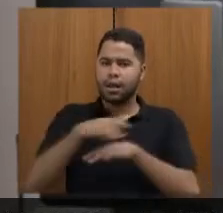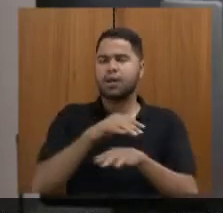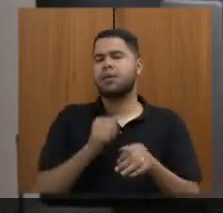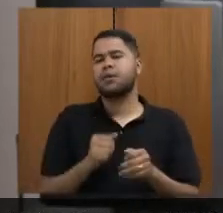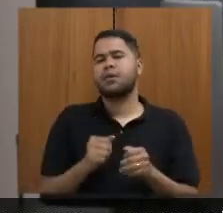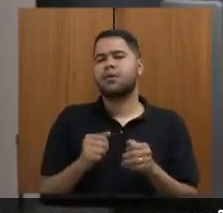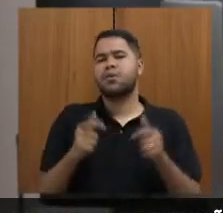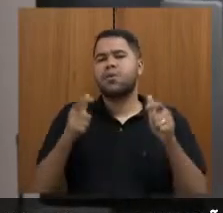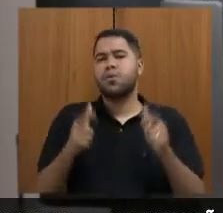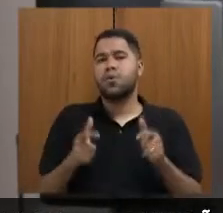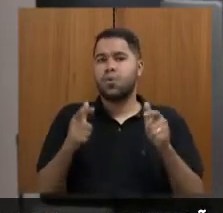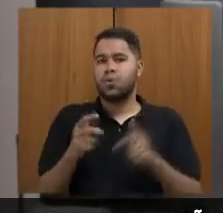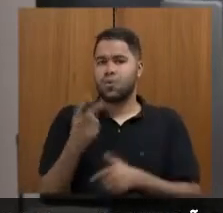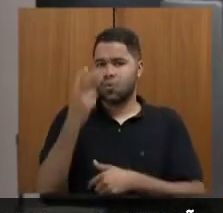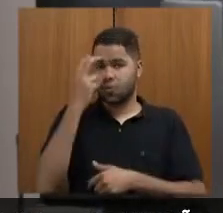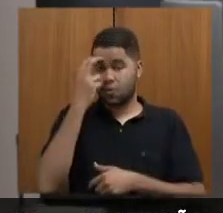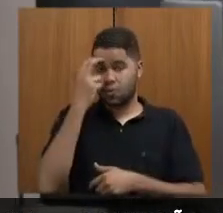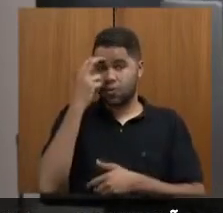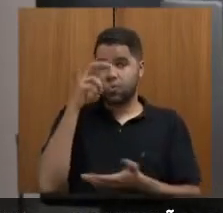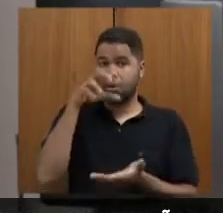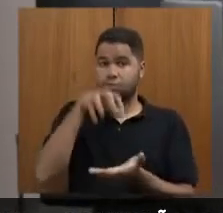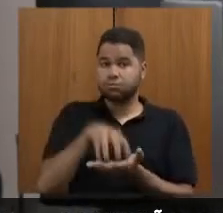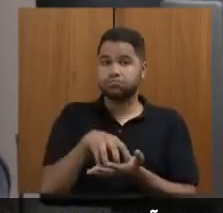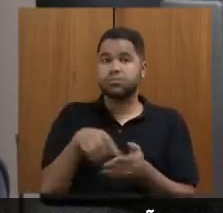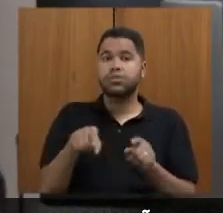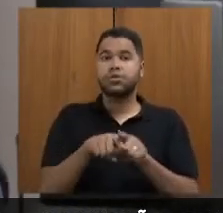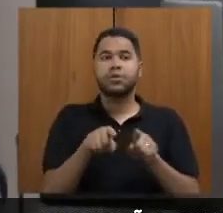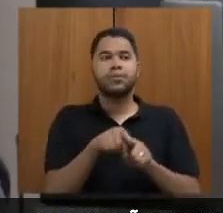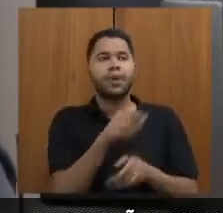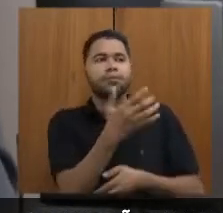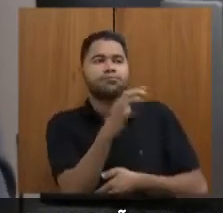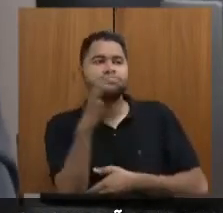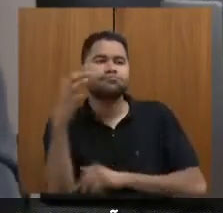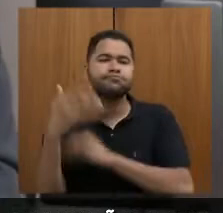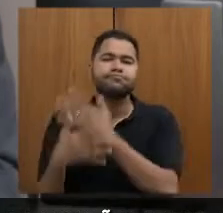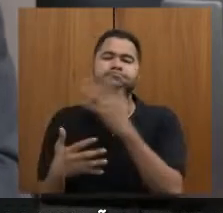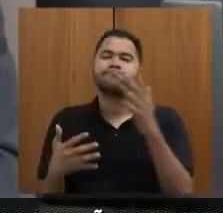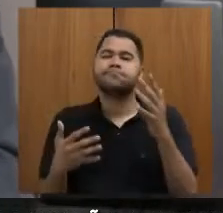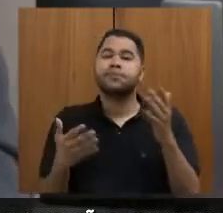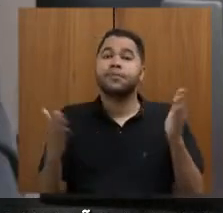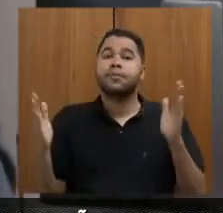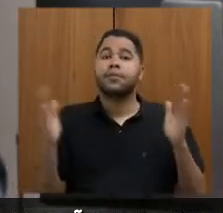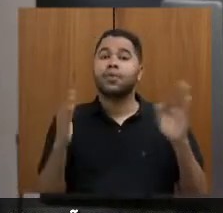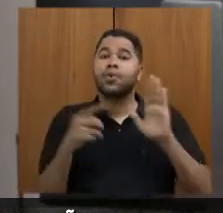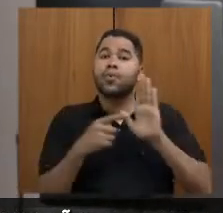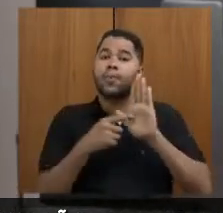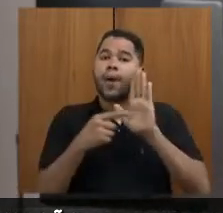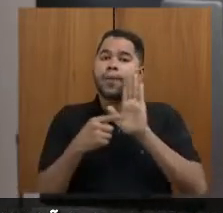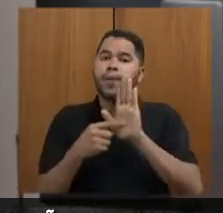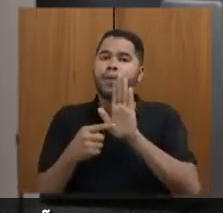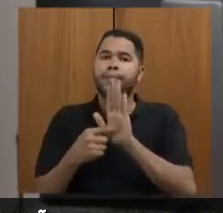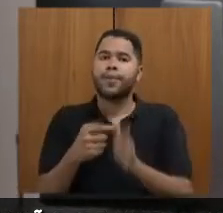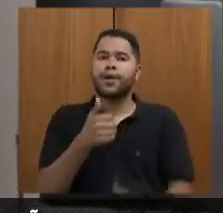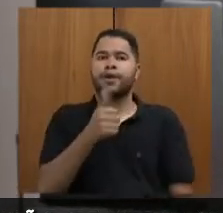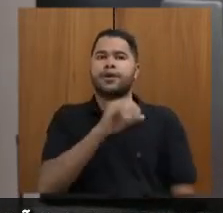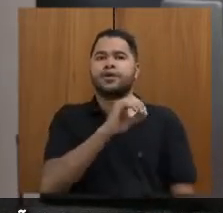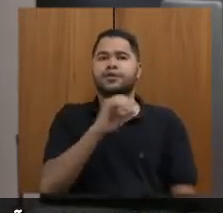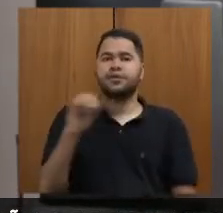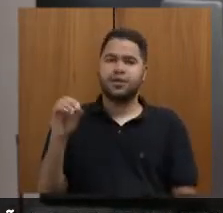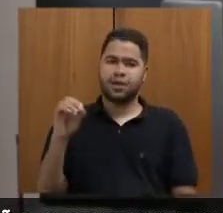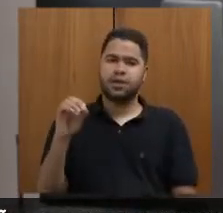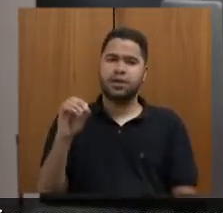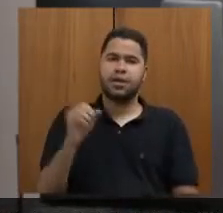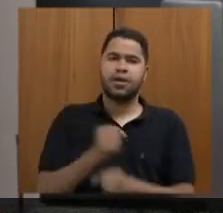centro cultural, e, sobretudo, os seus jardins, onde há, nesse momento, a exposição dos 100 anos de Amilcar de